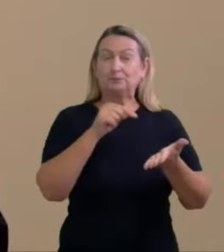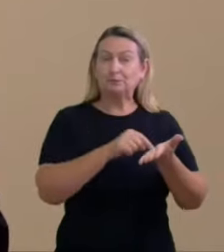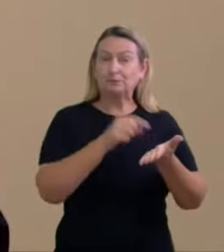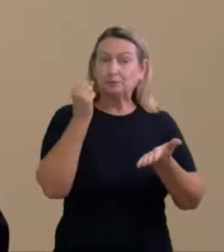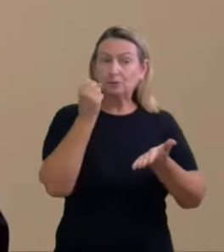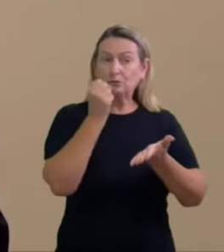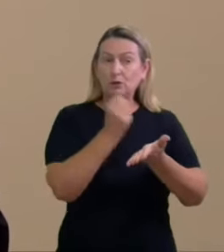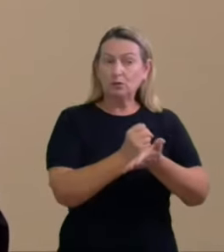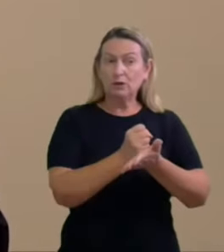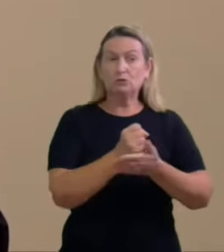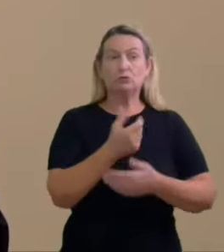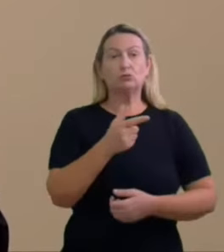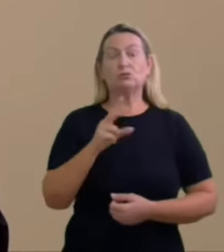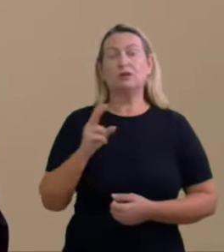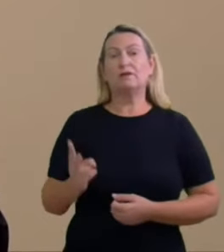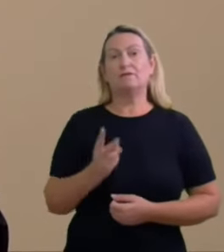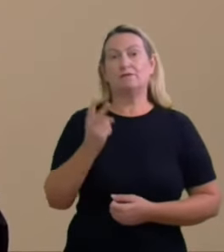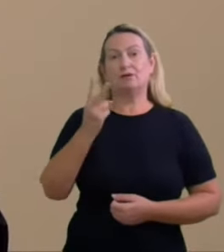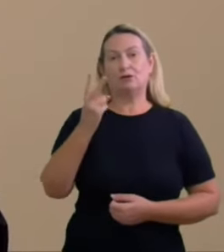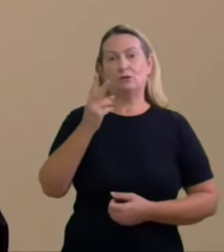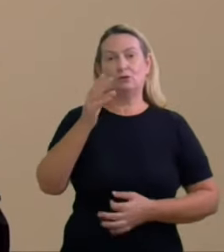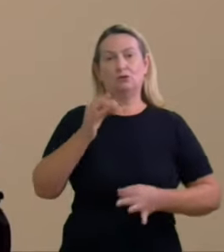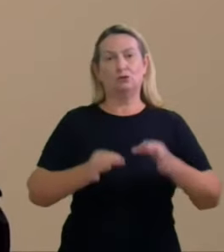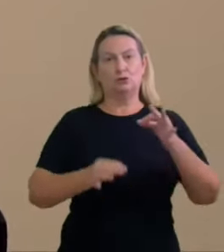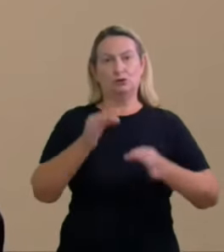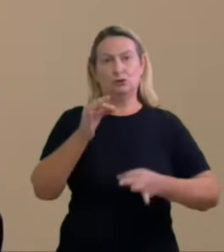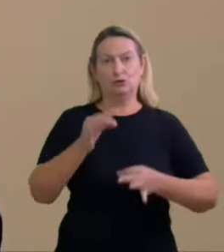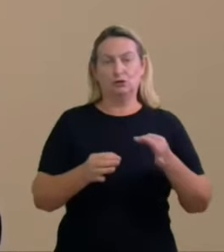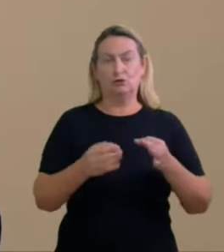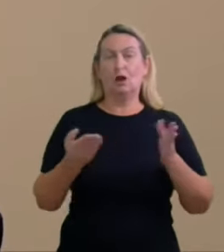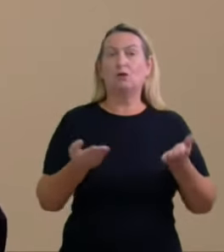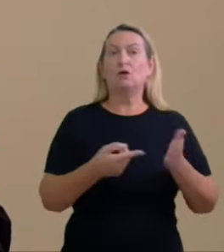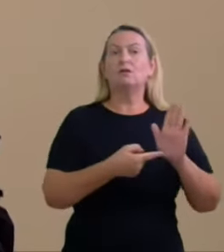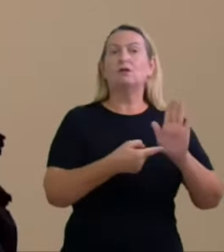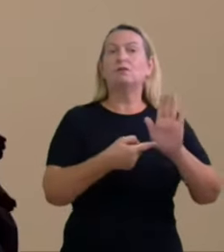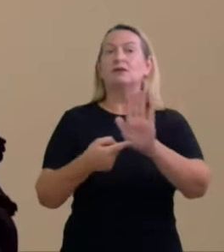validade jurídica e agora eu vou vir com dez argumentos aqui do porquê que não tem nenhuma validade jurídica